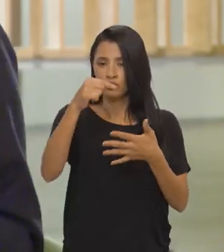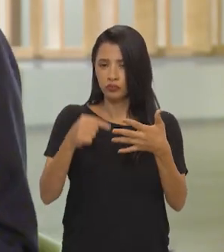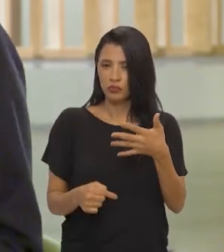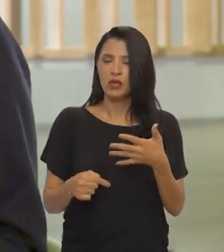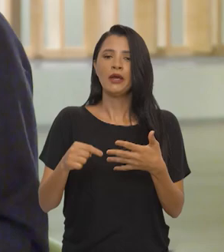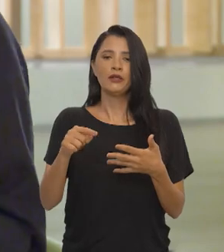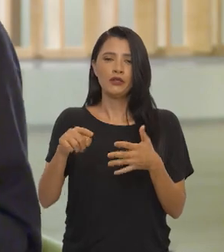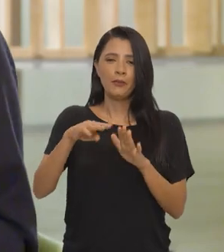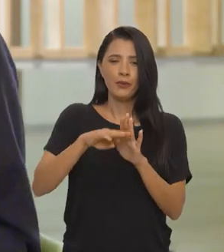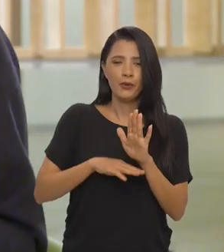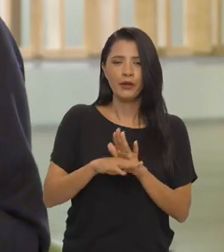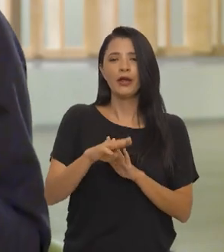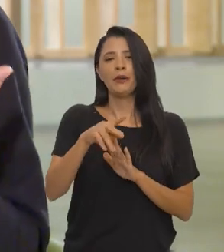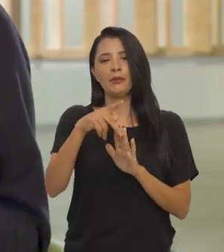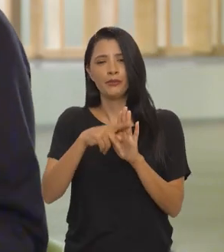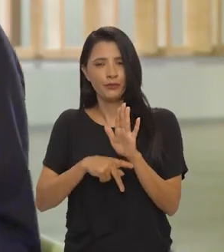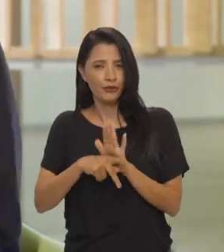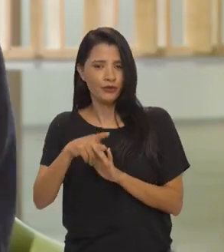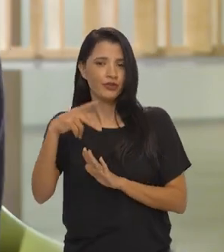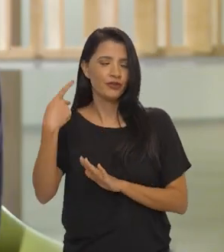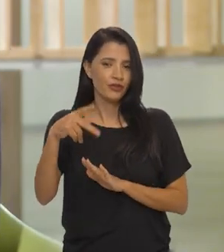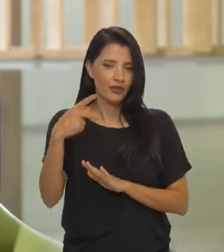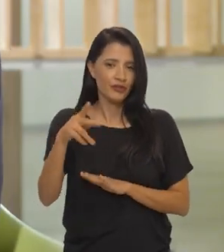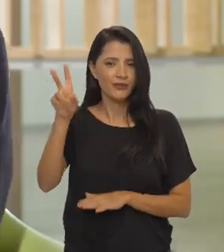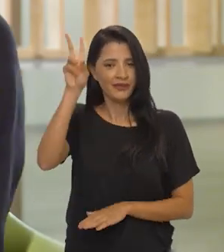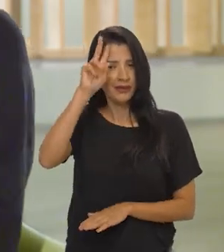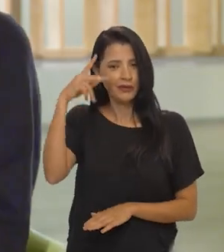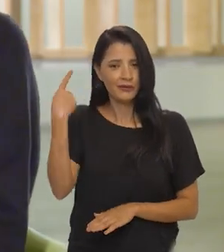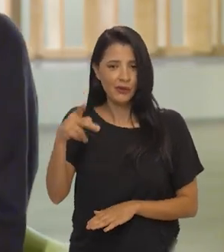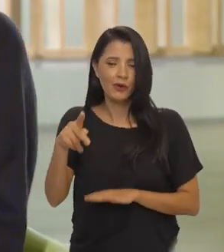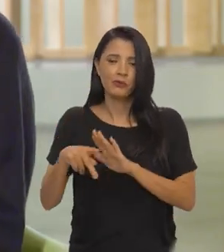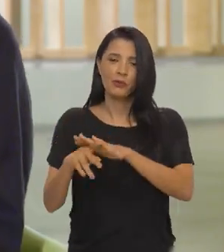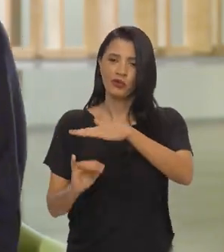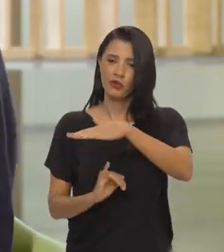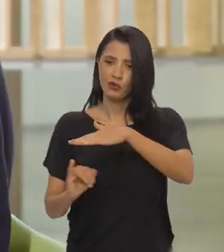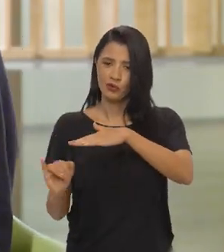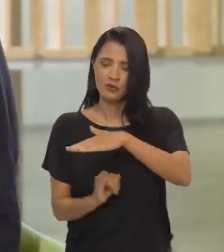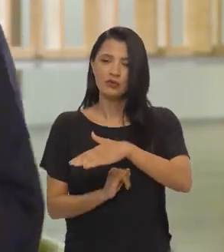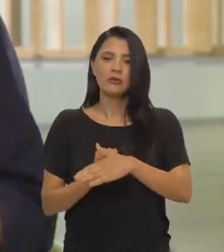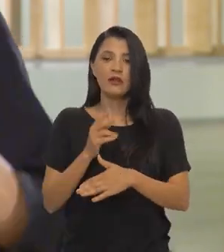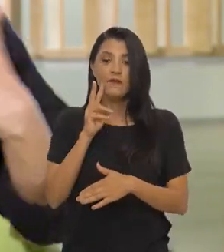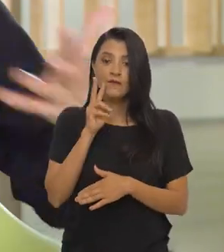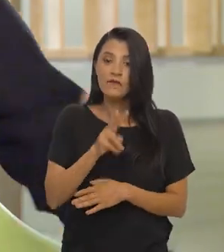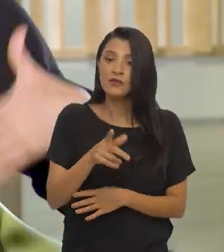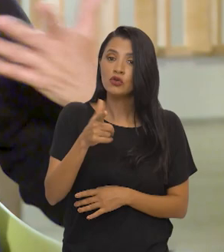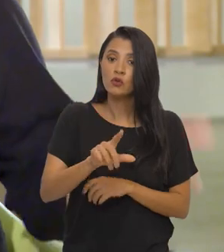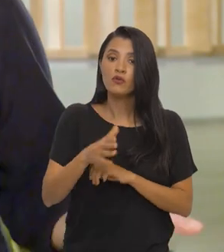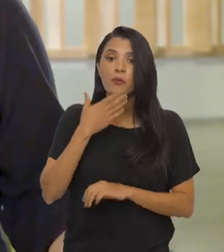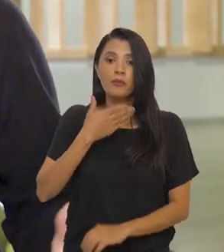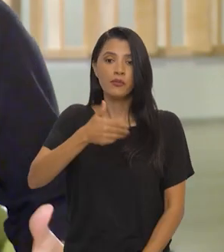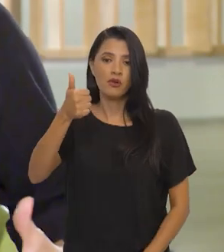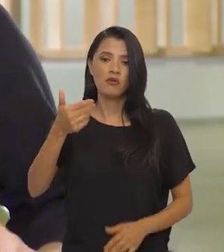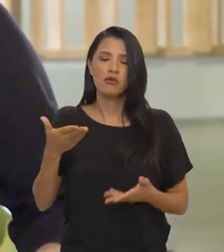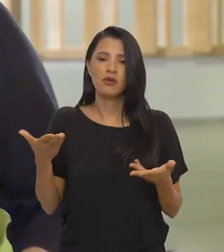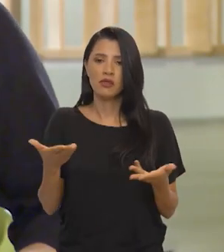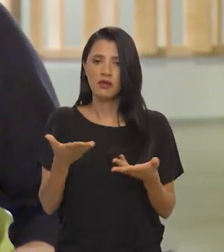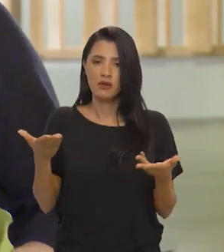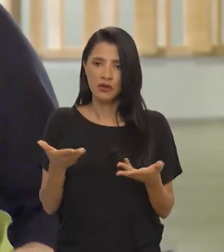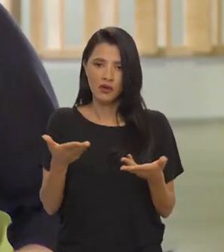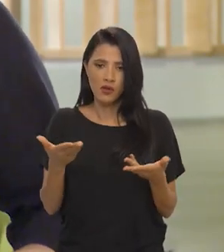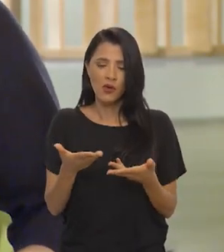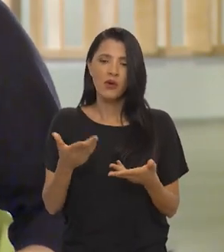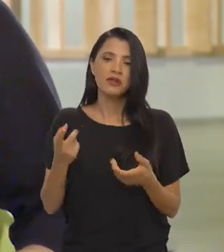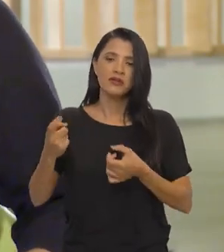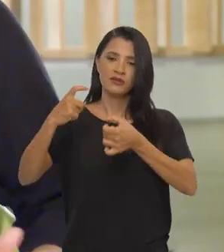conjunto de iniciativas, programas, projetos da história da instituição, revistas, né? Nessa